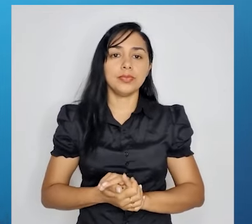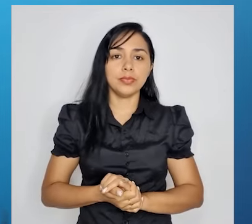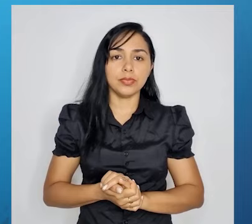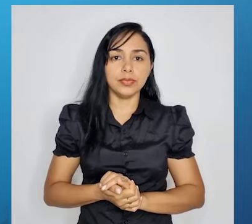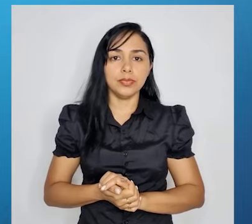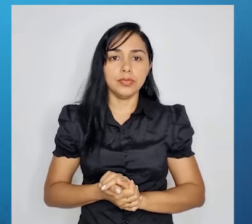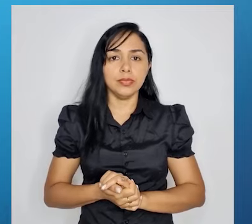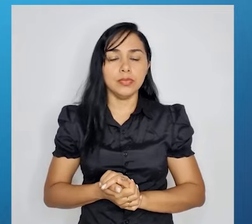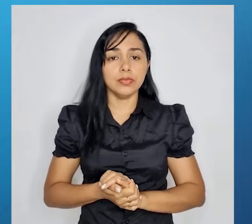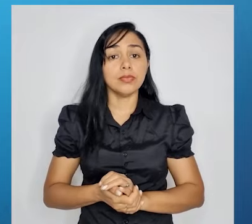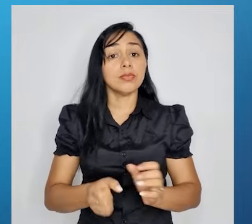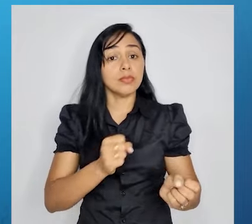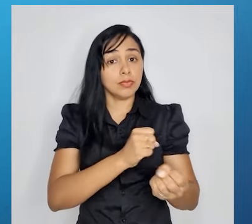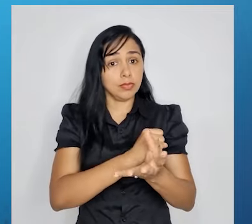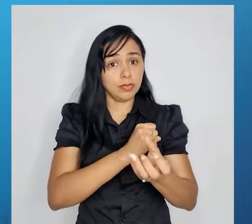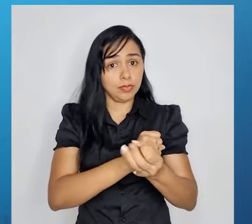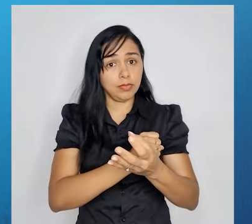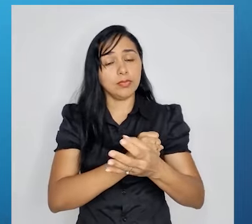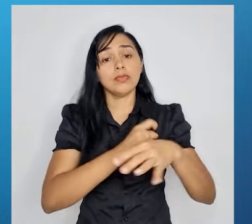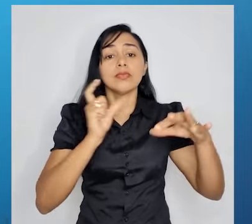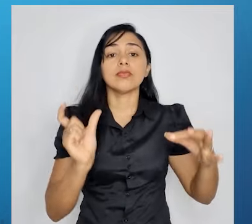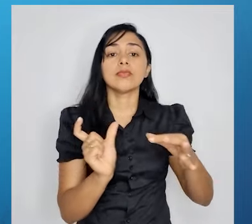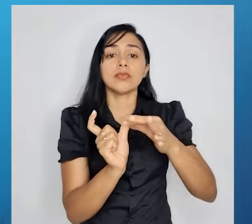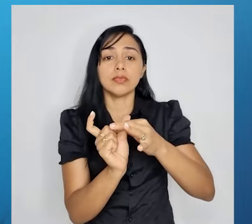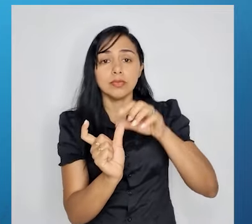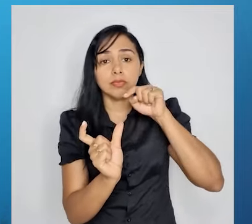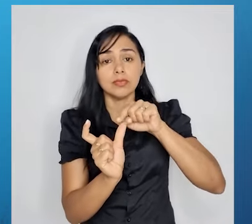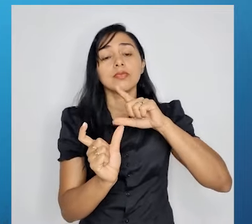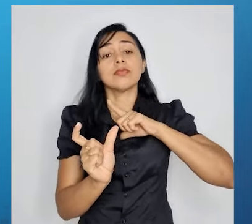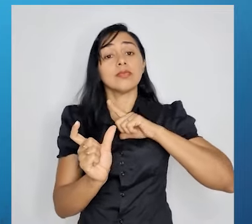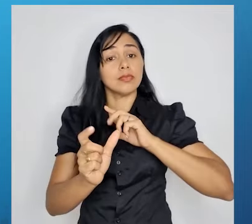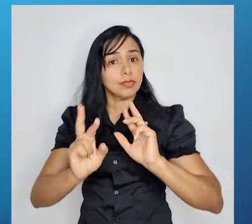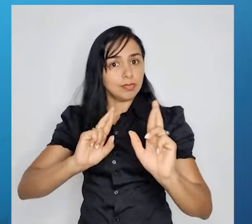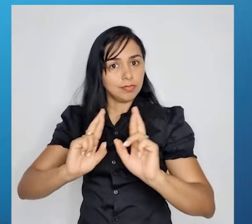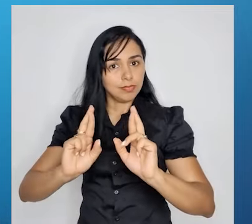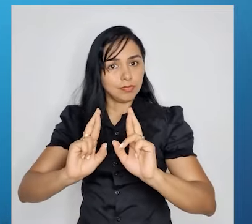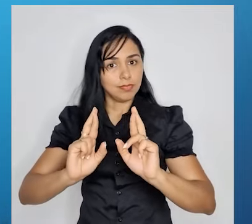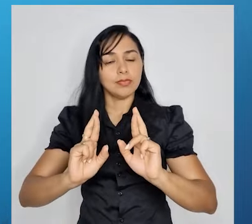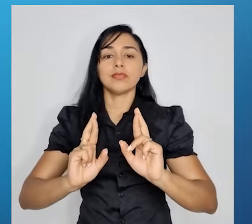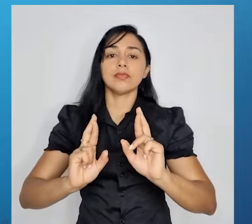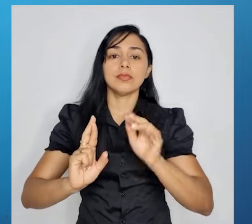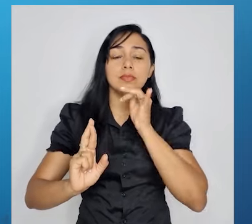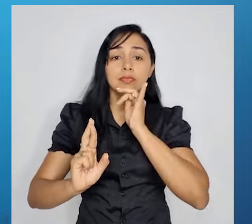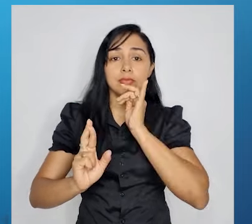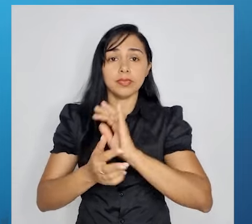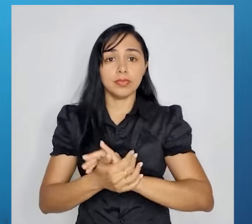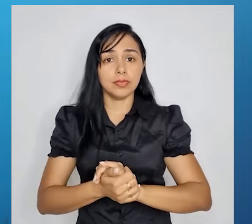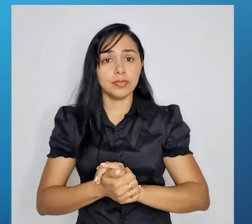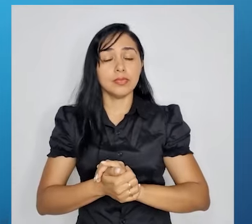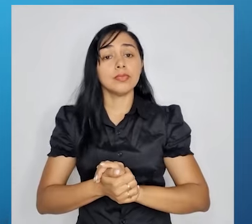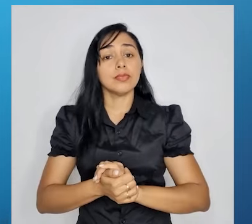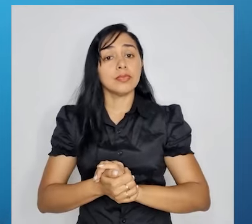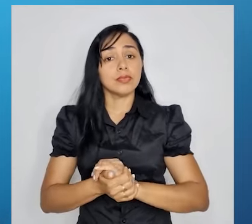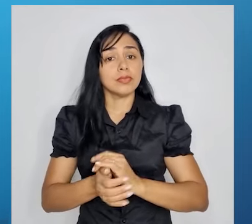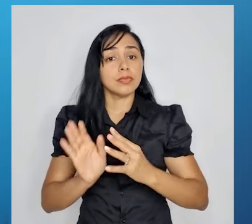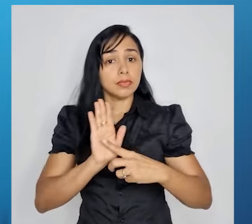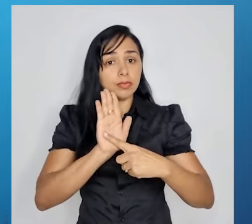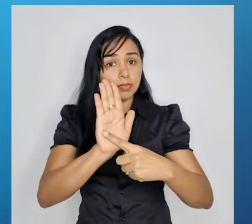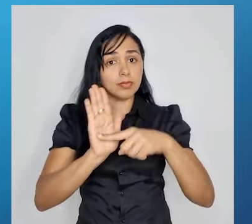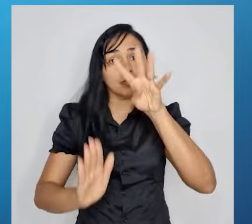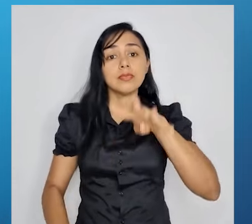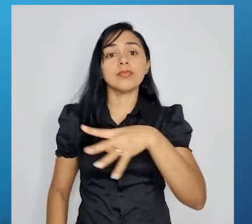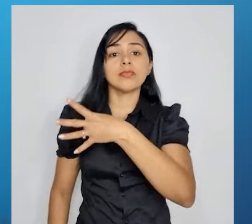conjuntivas, elas estabelecem uma relação. Aqui tem uma tabela que mostra que